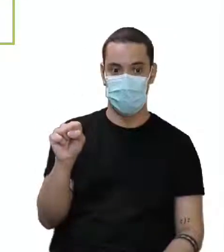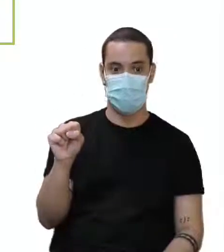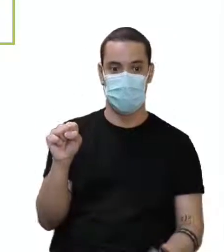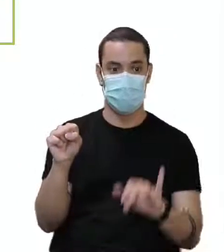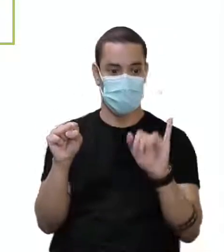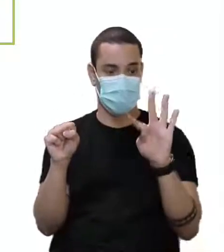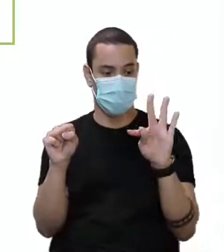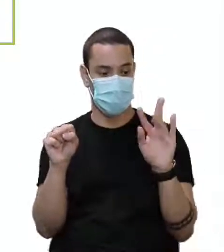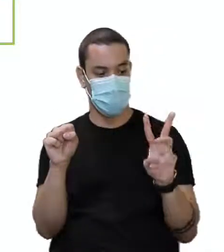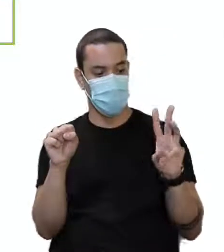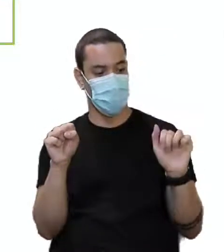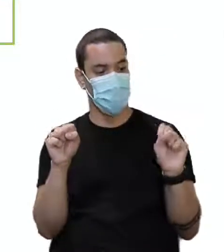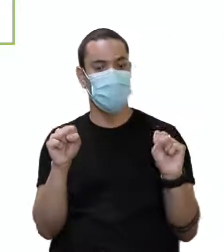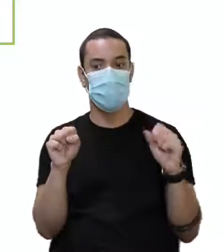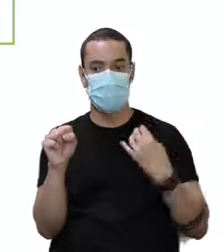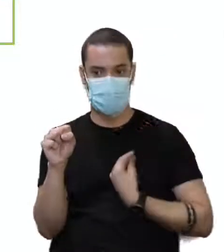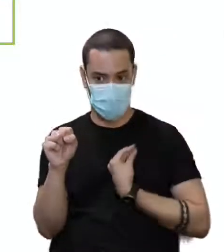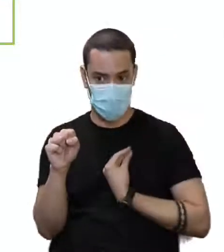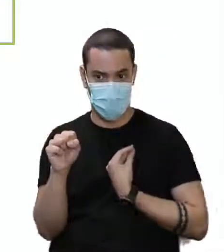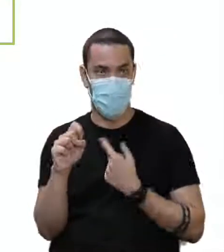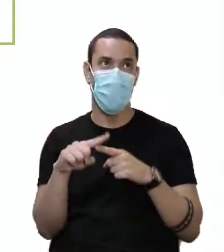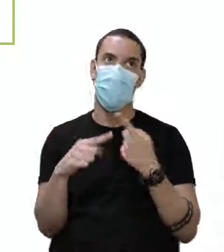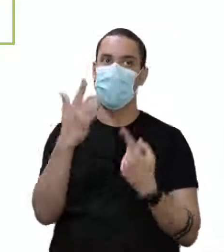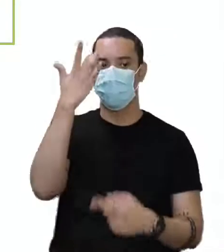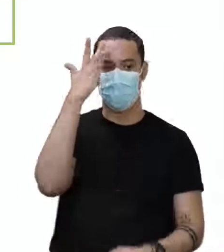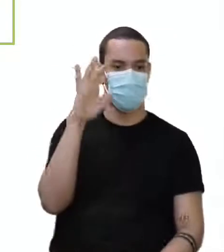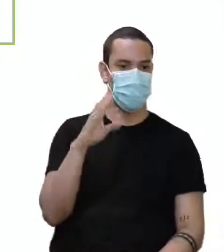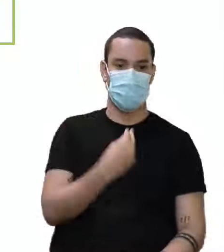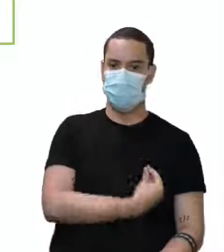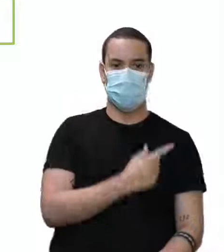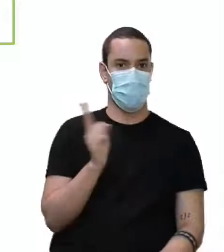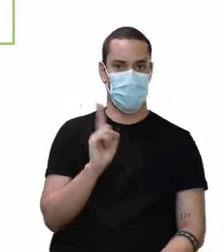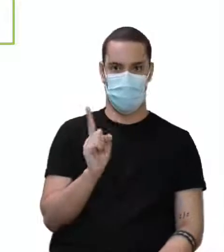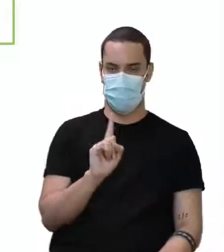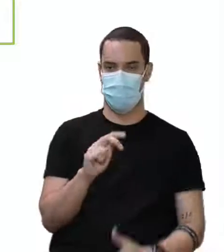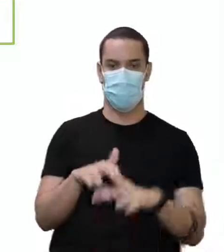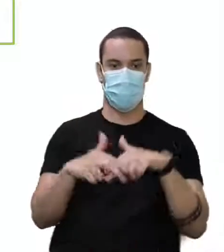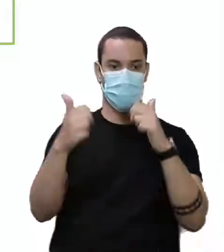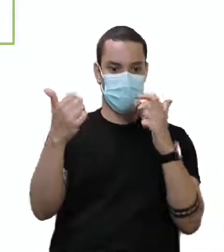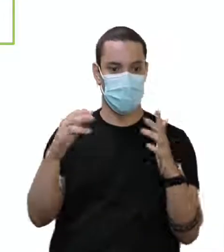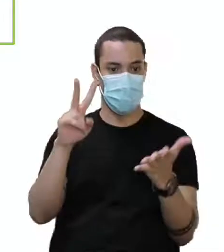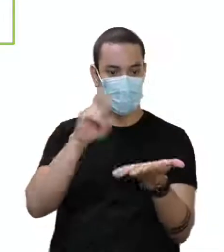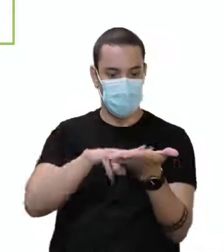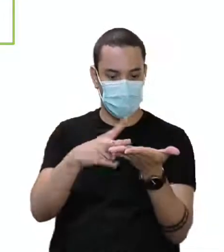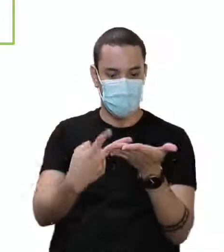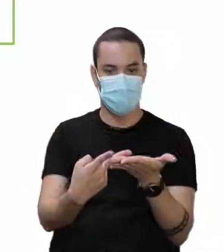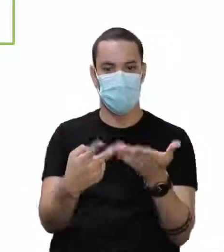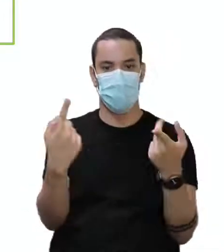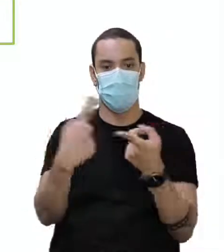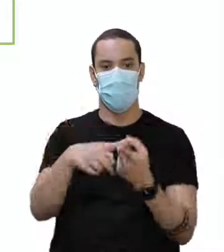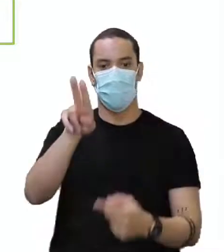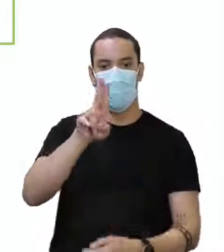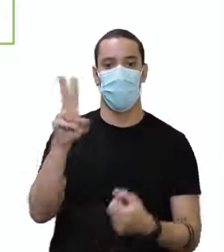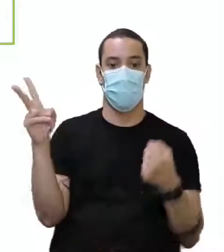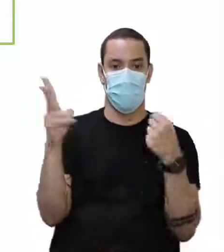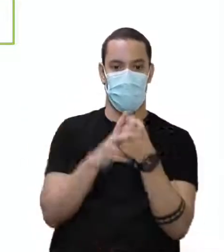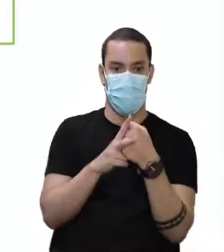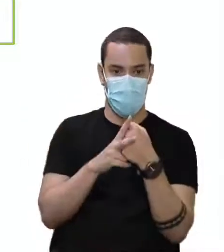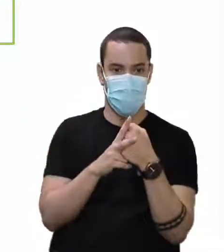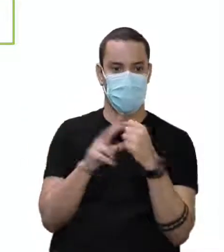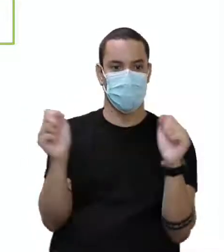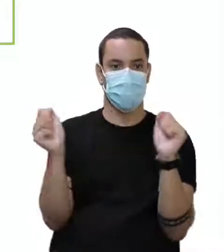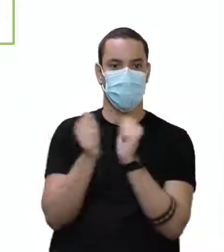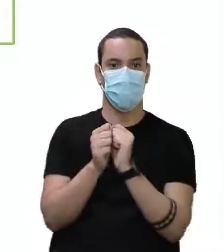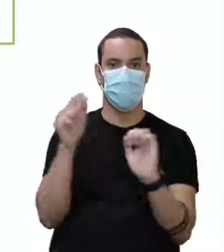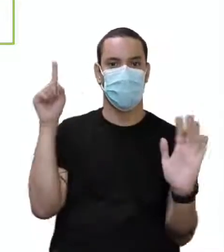negação, no, it wasn't. Não, não estava. No, it wasn't. Por que eu uso o verbo was? Porque é o